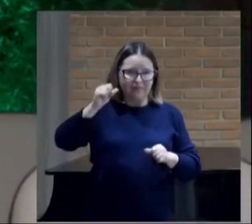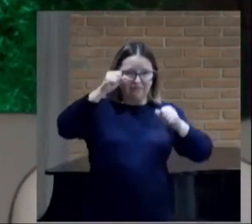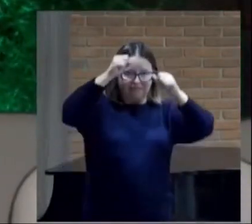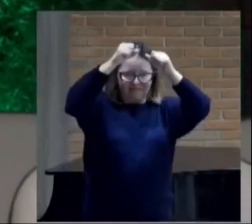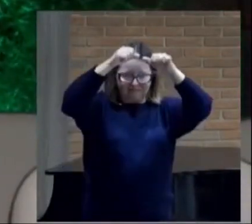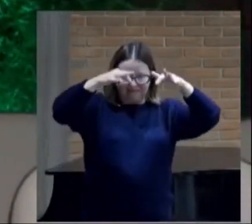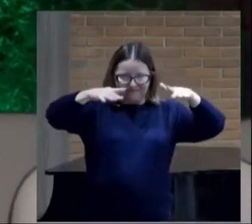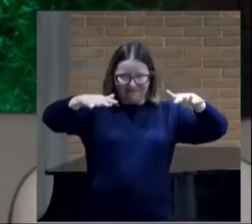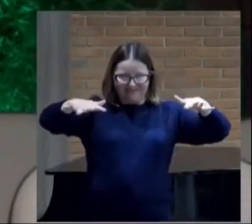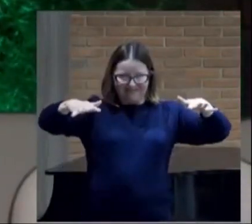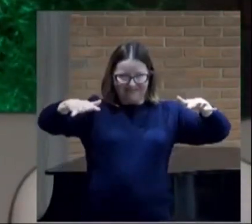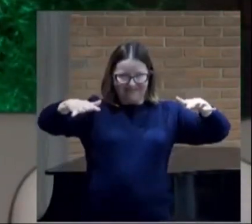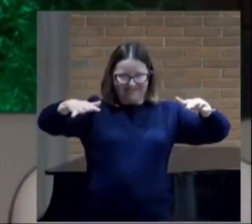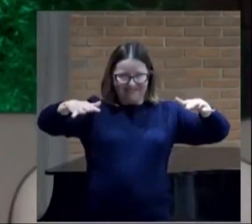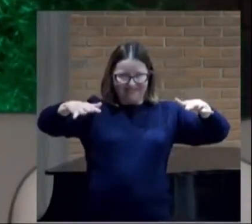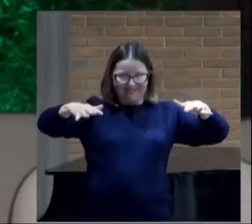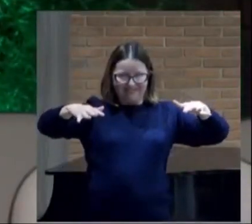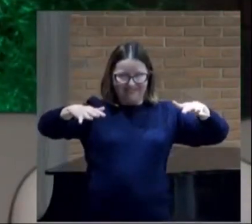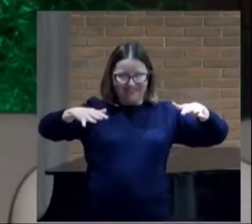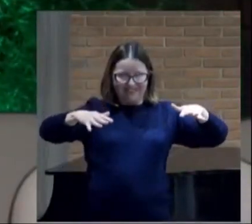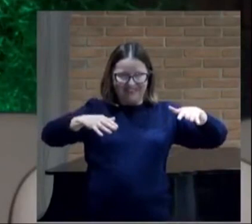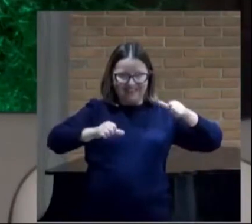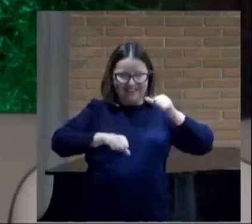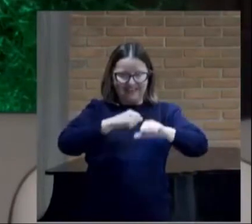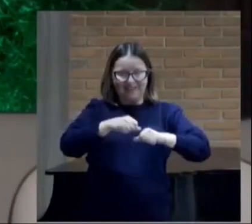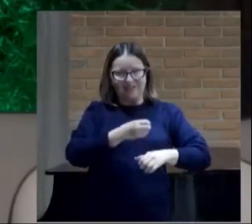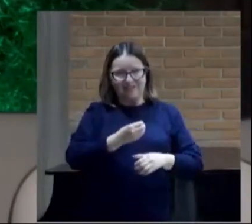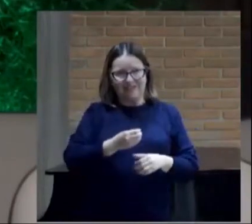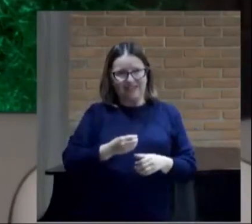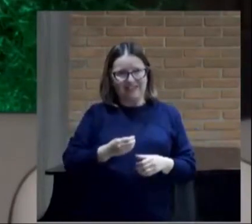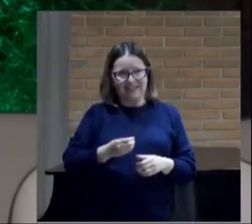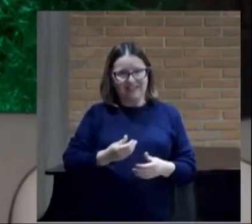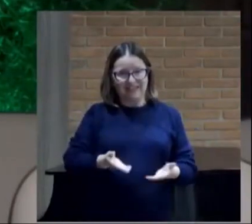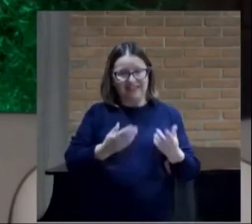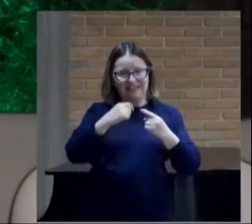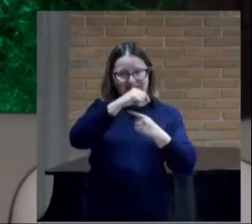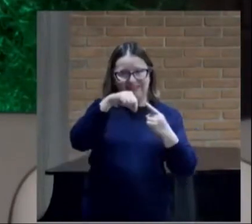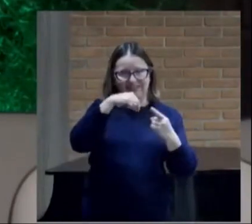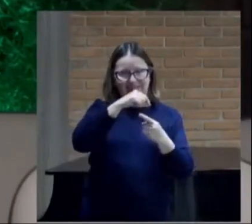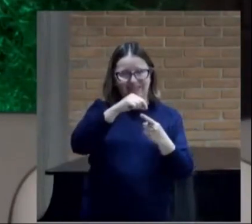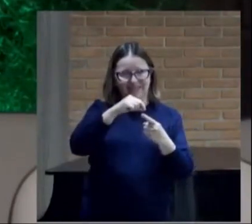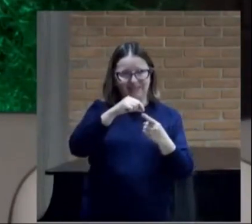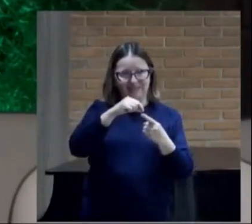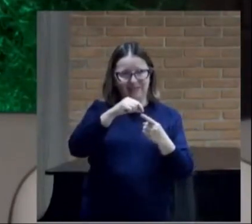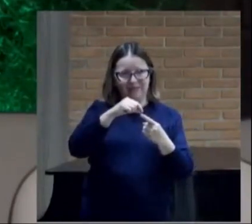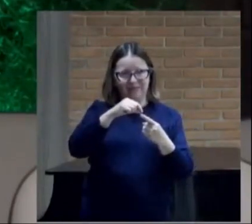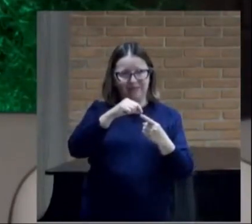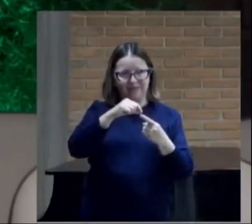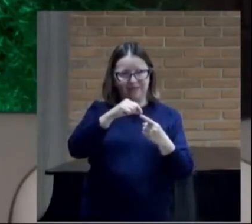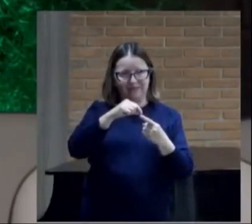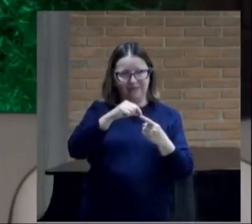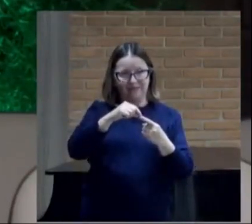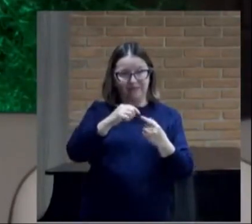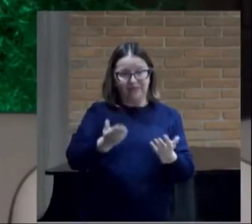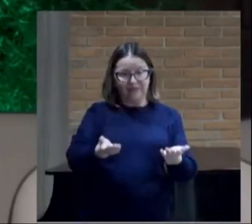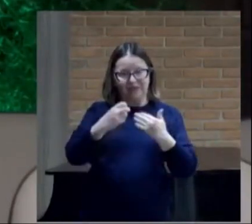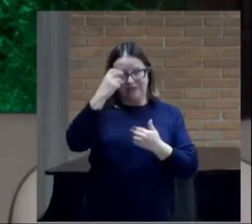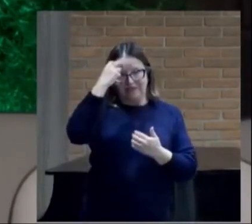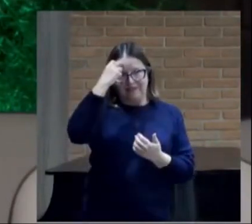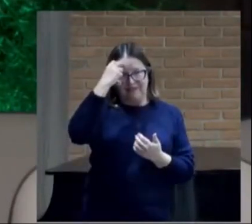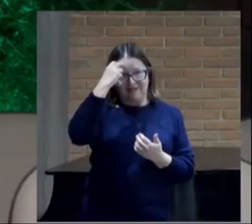Ele regenera Ele santifica Ele capacita